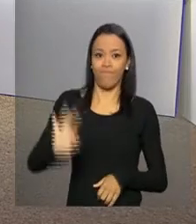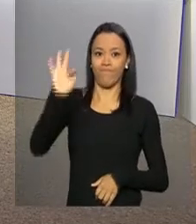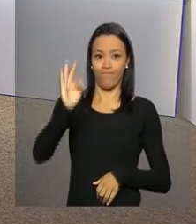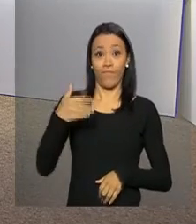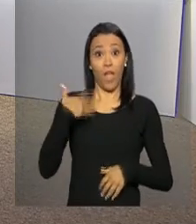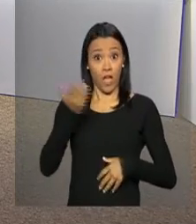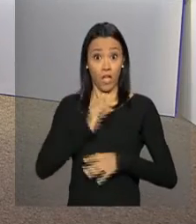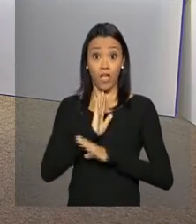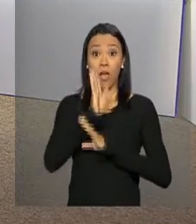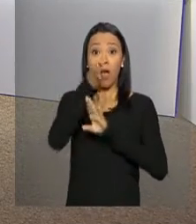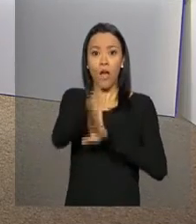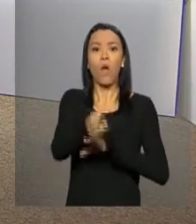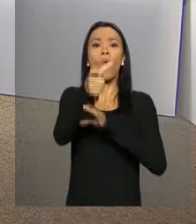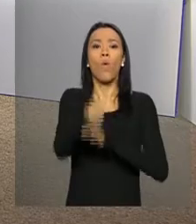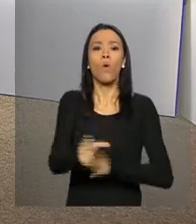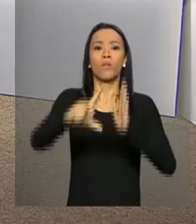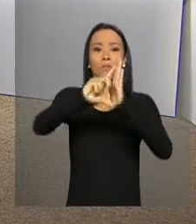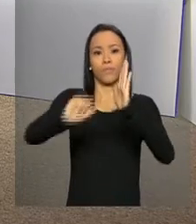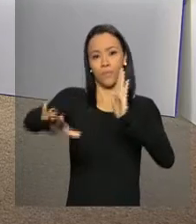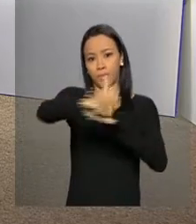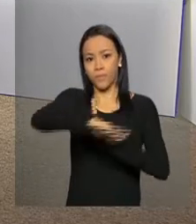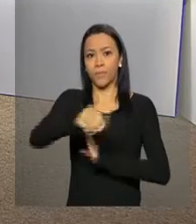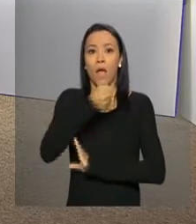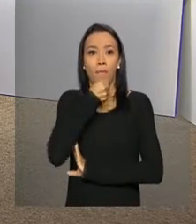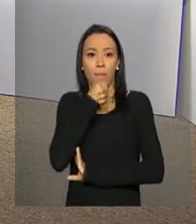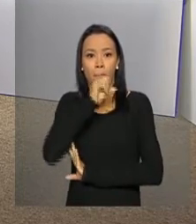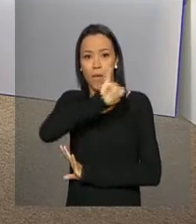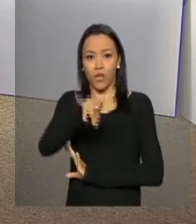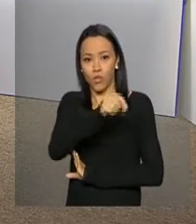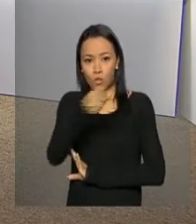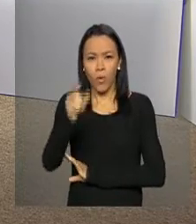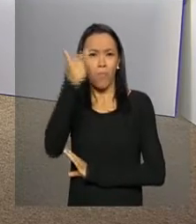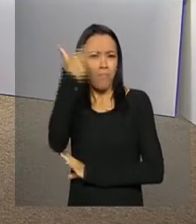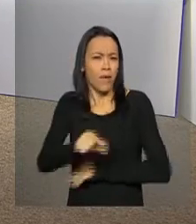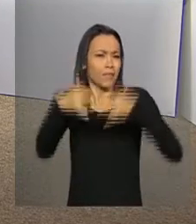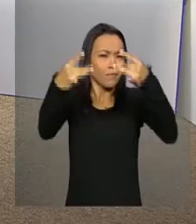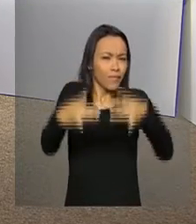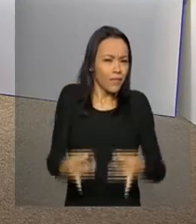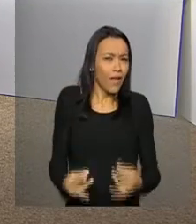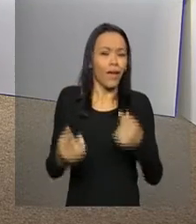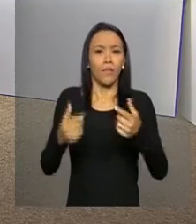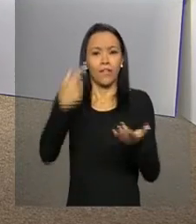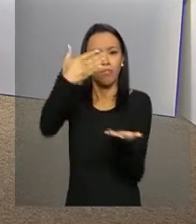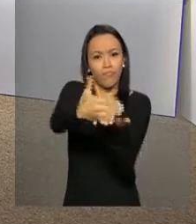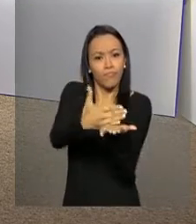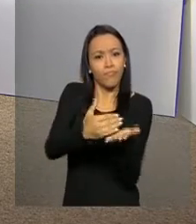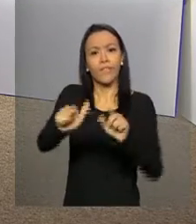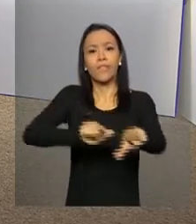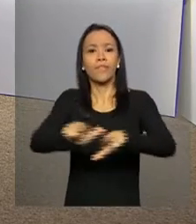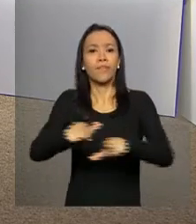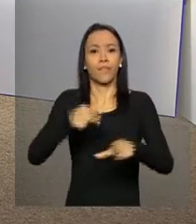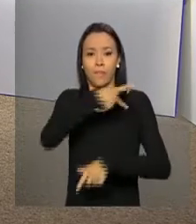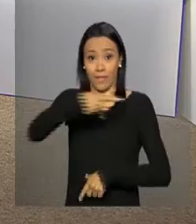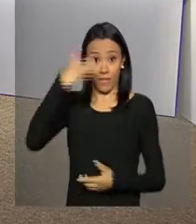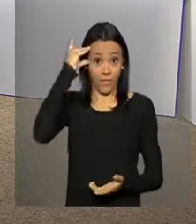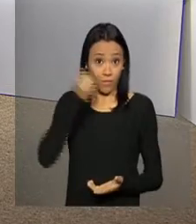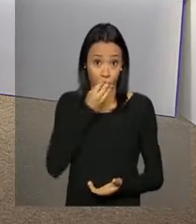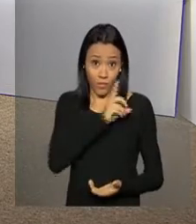direto ao Palácio do Planalto, onde o repórter João Pedro Neto tem as informações sobre a agenda da presidenta Dilma Rousseff. João, bom dia.